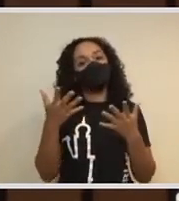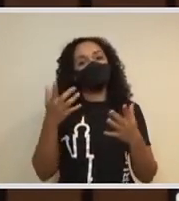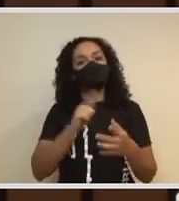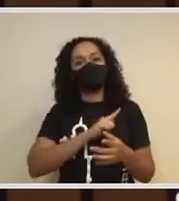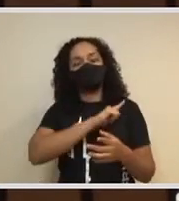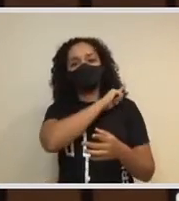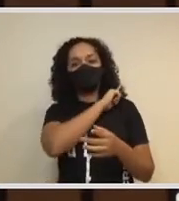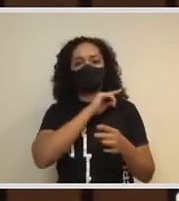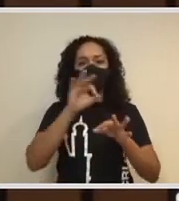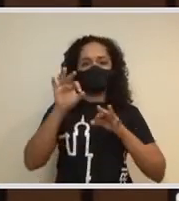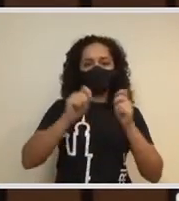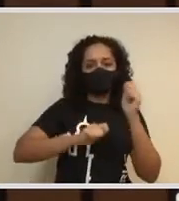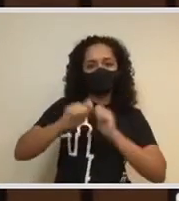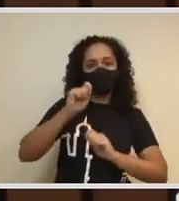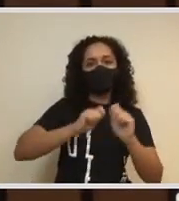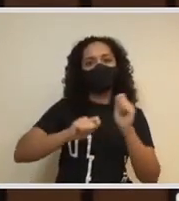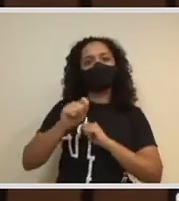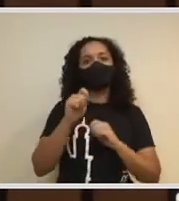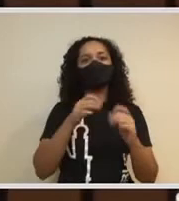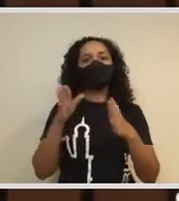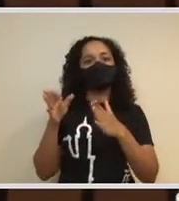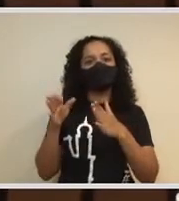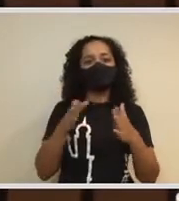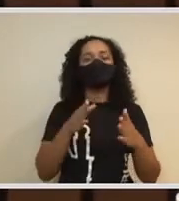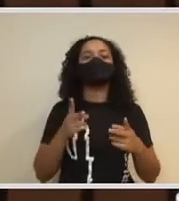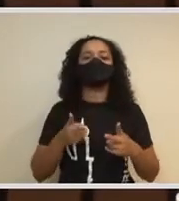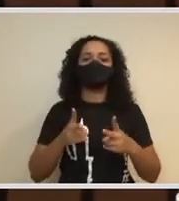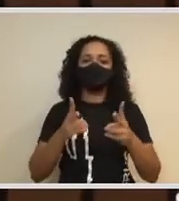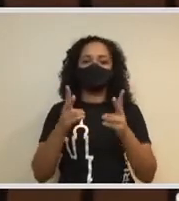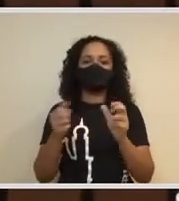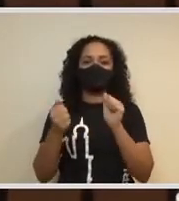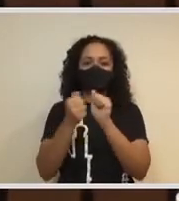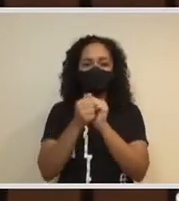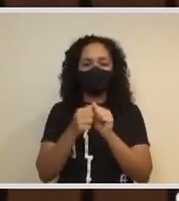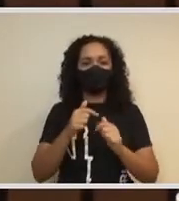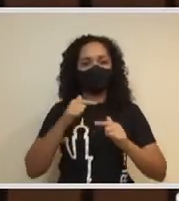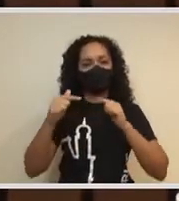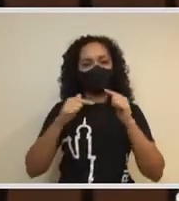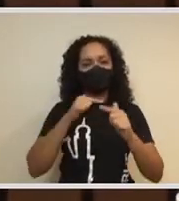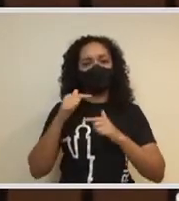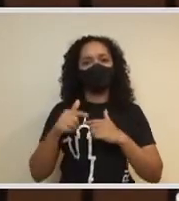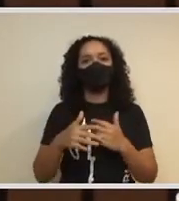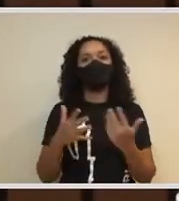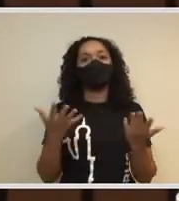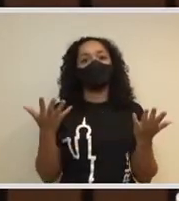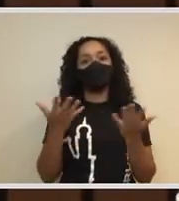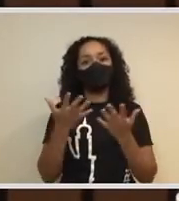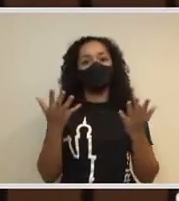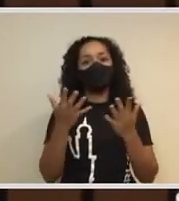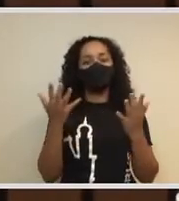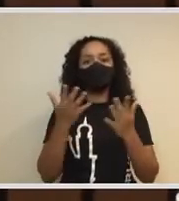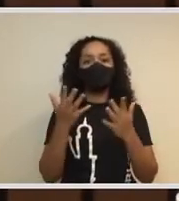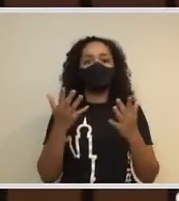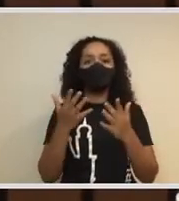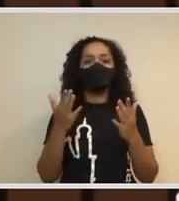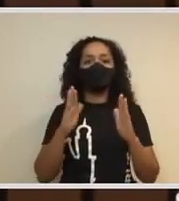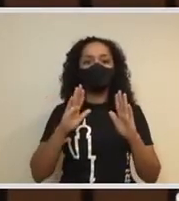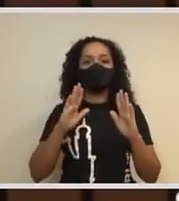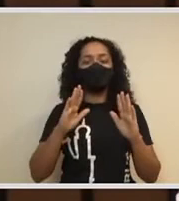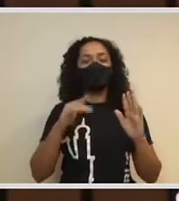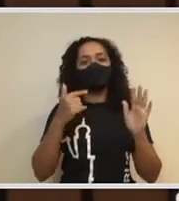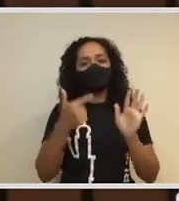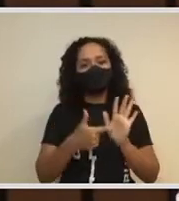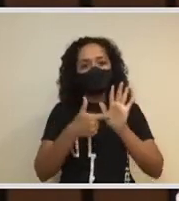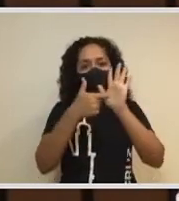E, por fim, não menos importante, eu queria destacar o papel durante